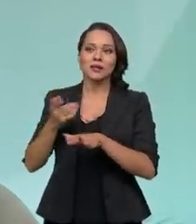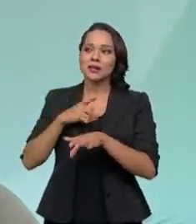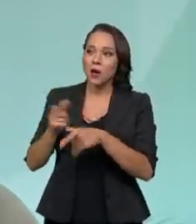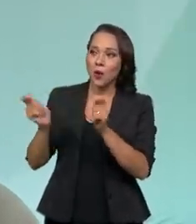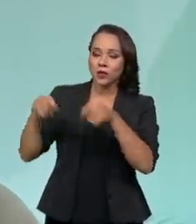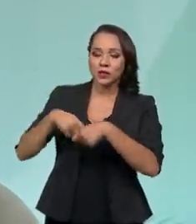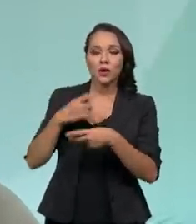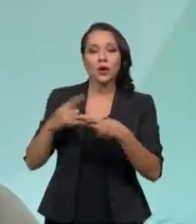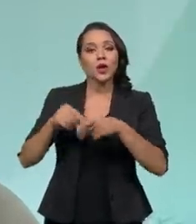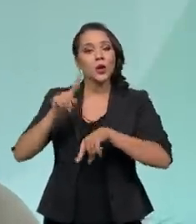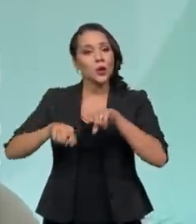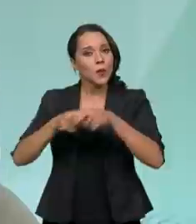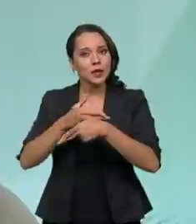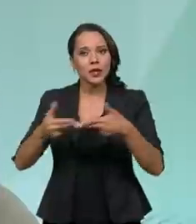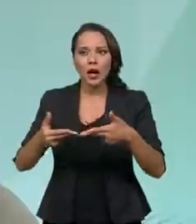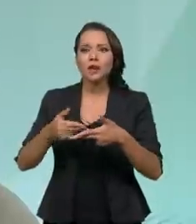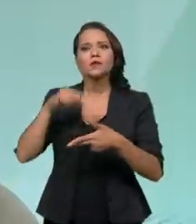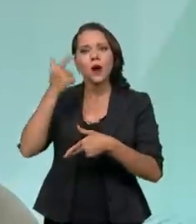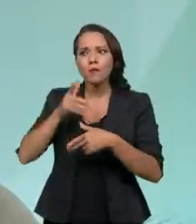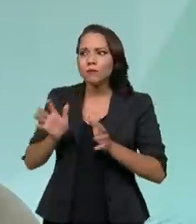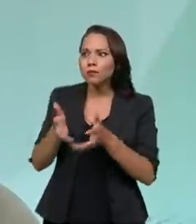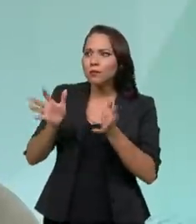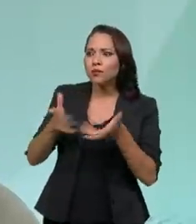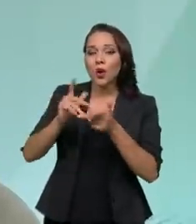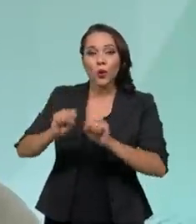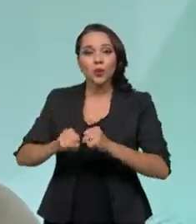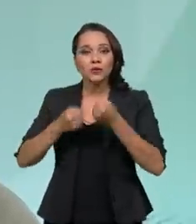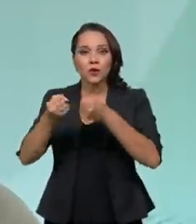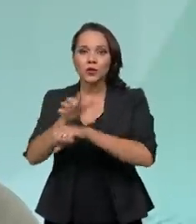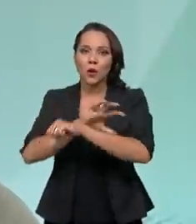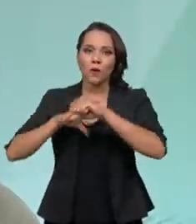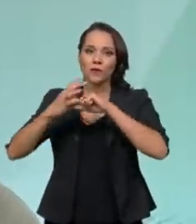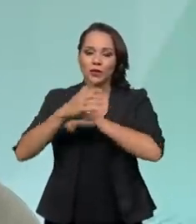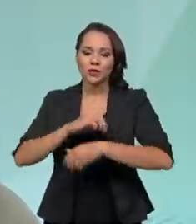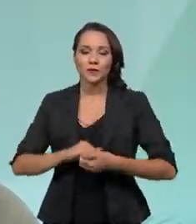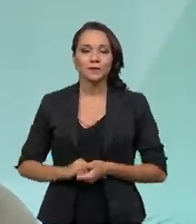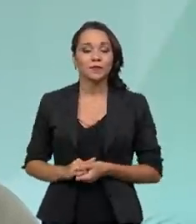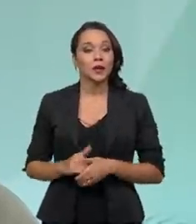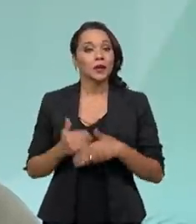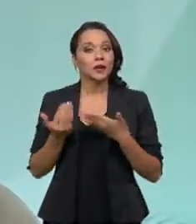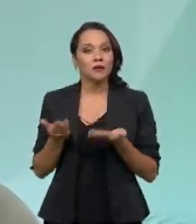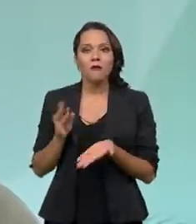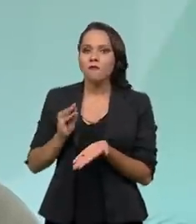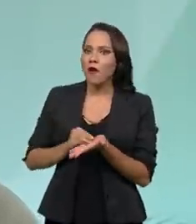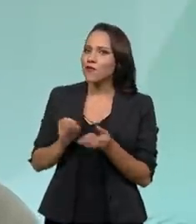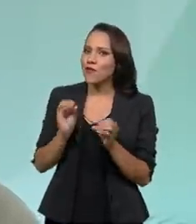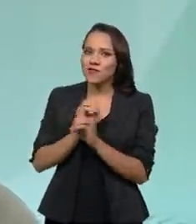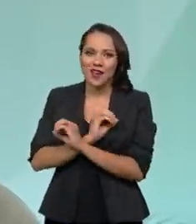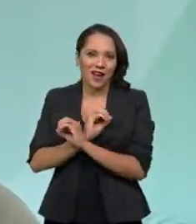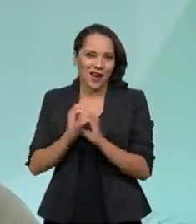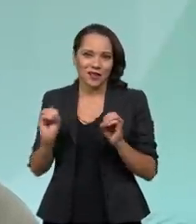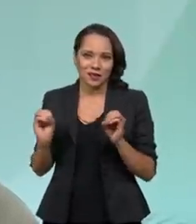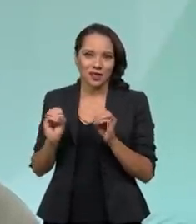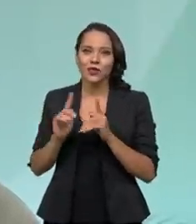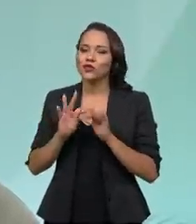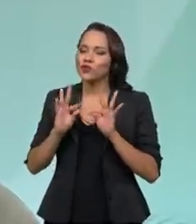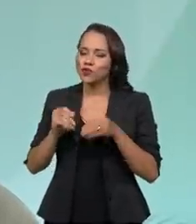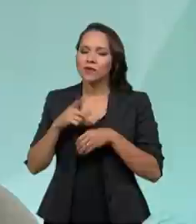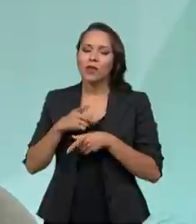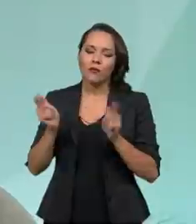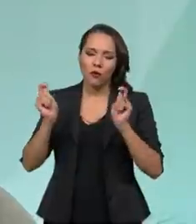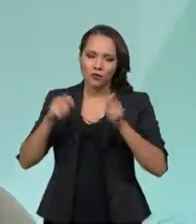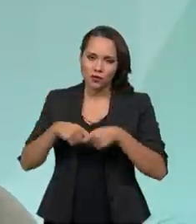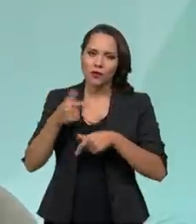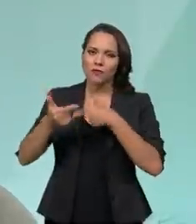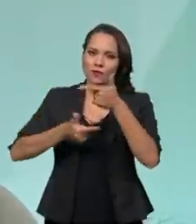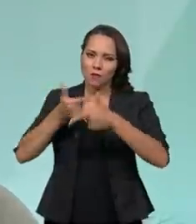e com o material para suprir o esforço Covid. Então, não faltou para nós condições de cumprir